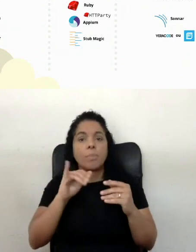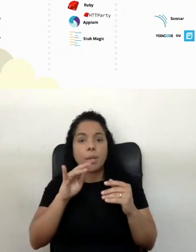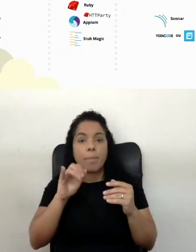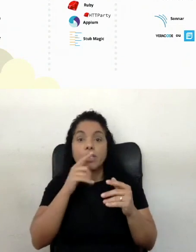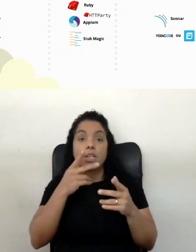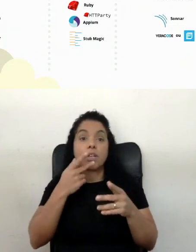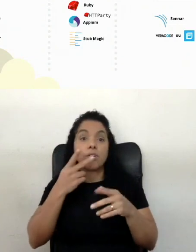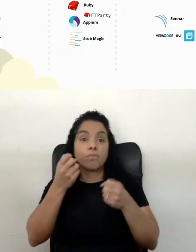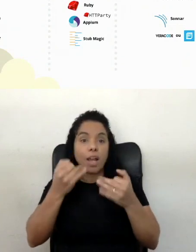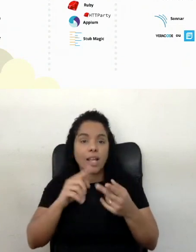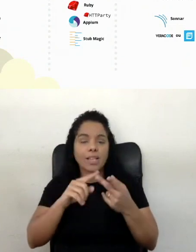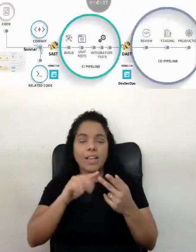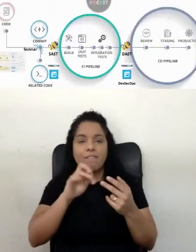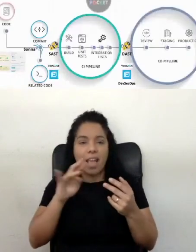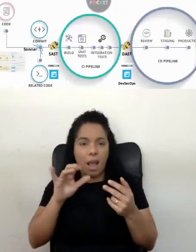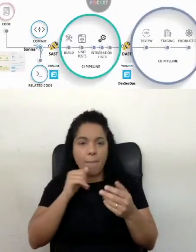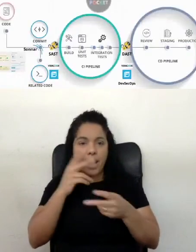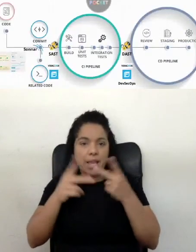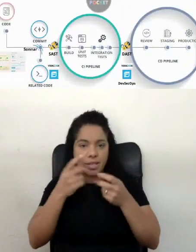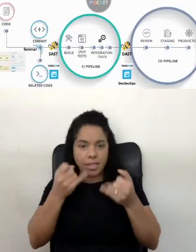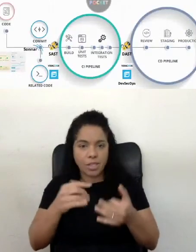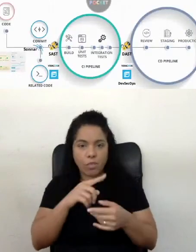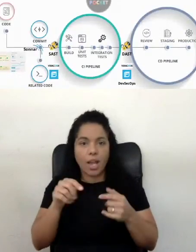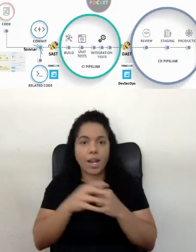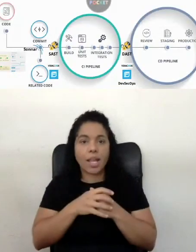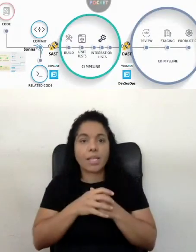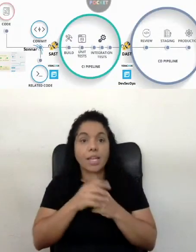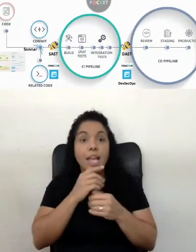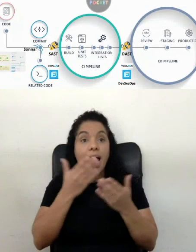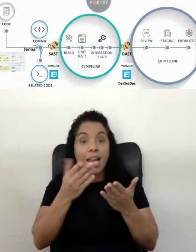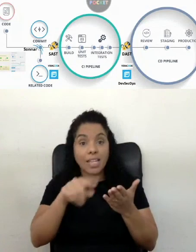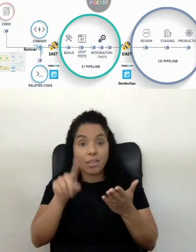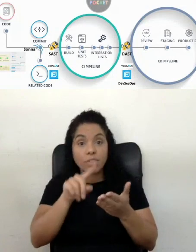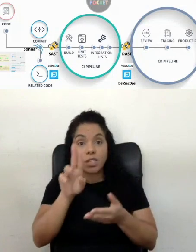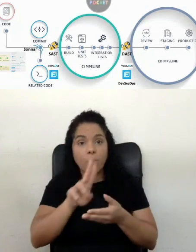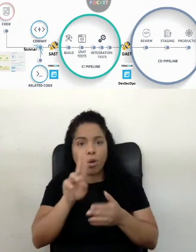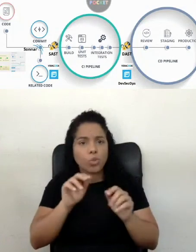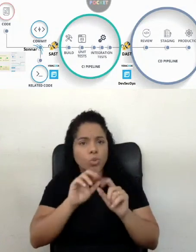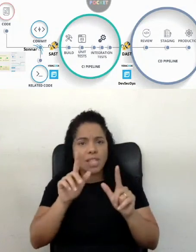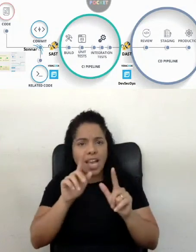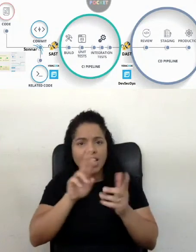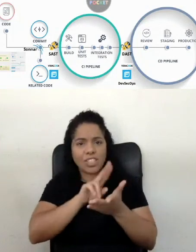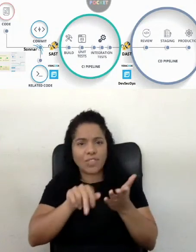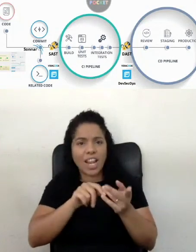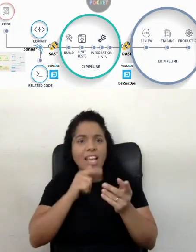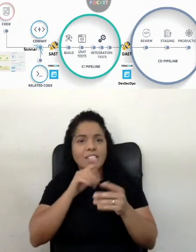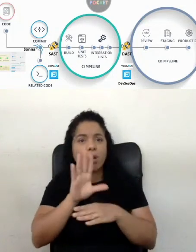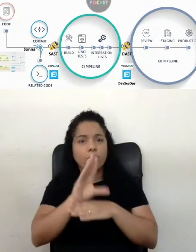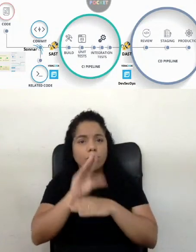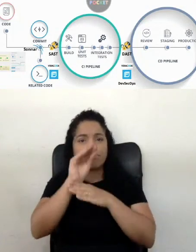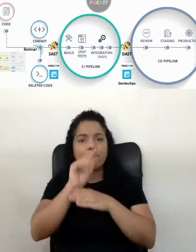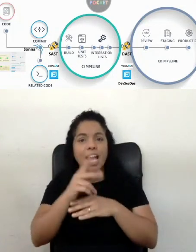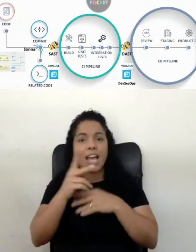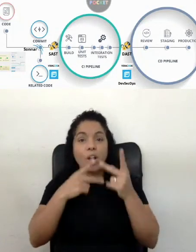ferramentas, né, que eu acabei falando, aqui a geralzona, que vocês podem usar aí à vontade, vocês podem printar e comentar,